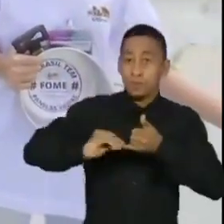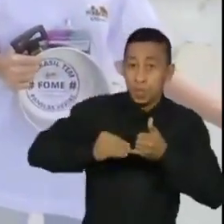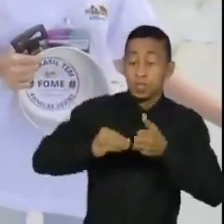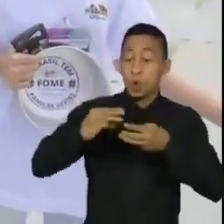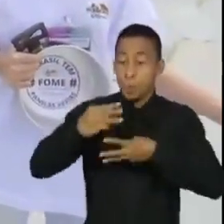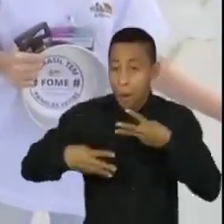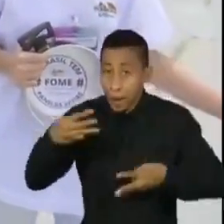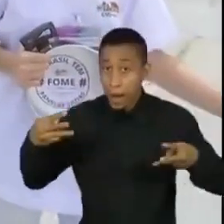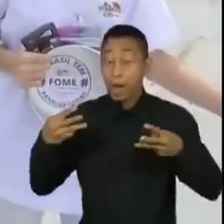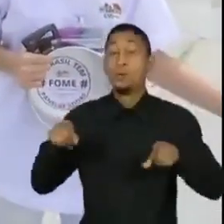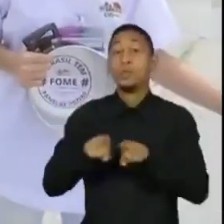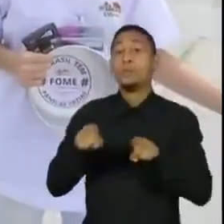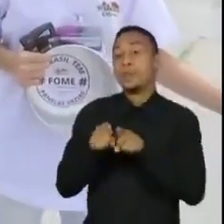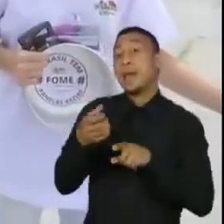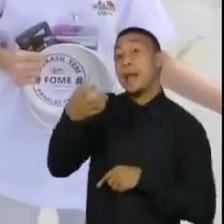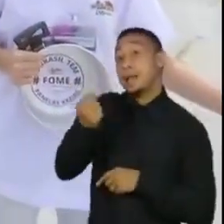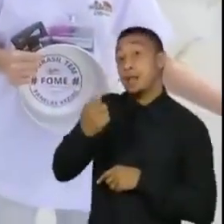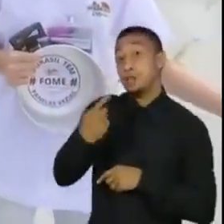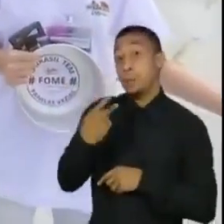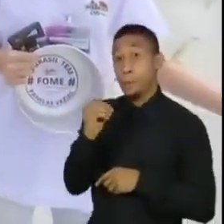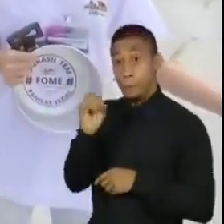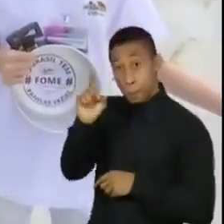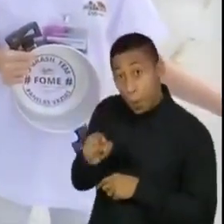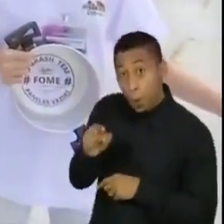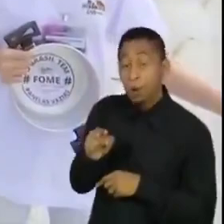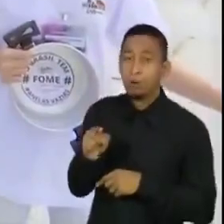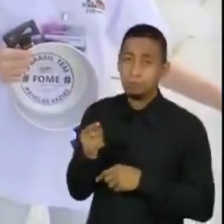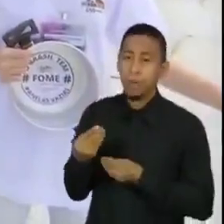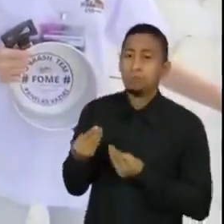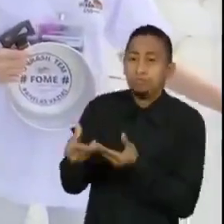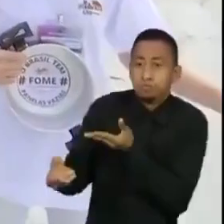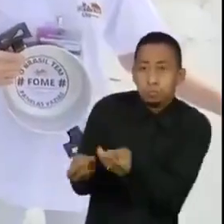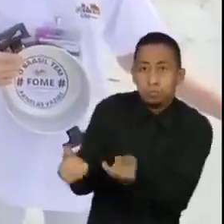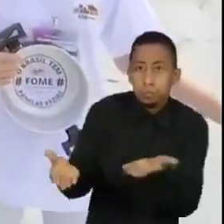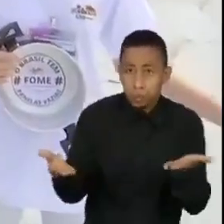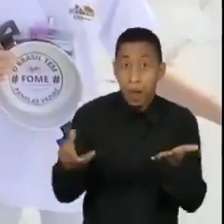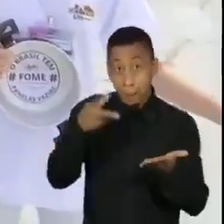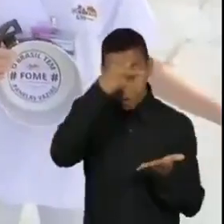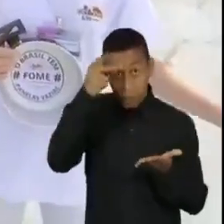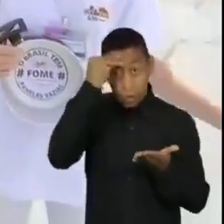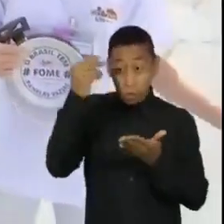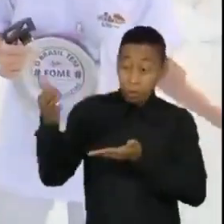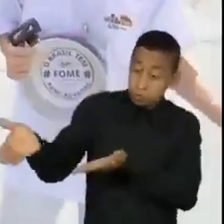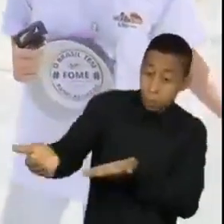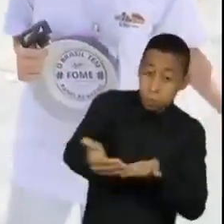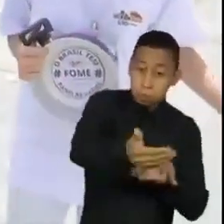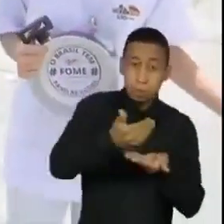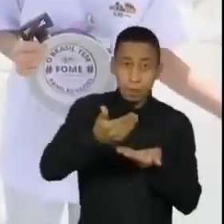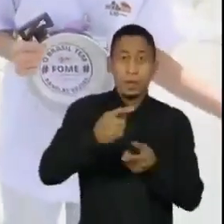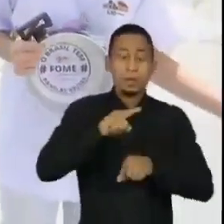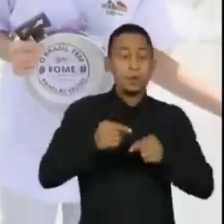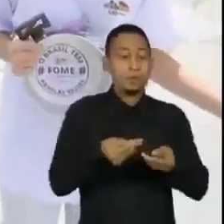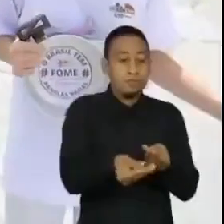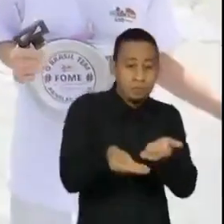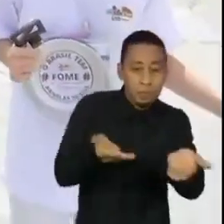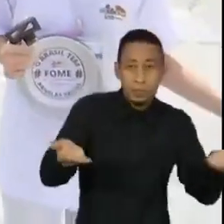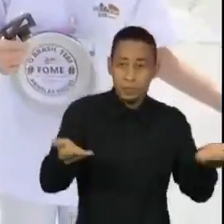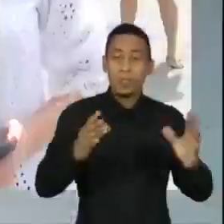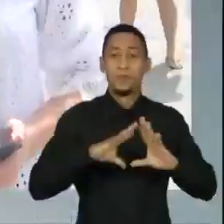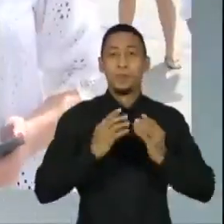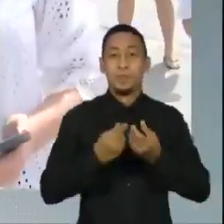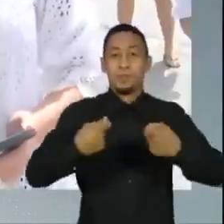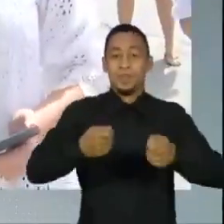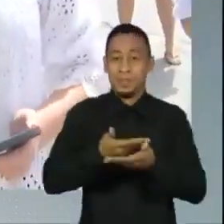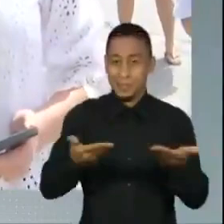macarrão e leite em pó, que serão distribuídos pelas próprias prefeituras às famílias carentes daquele município.